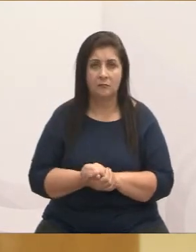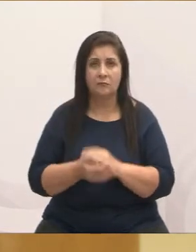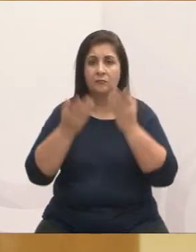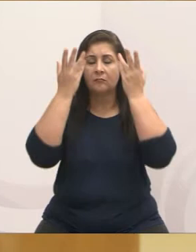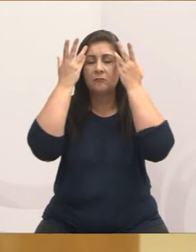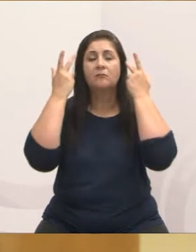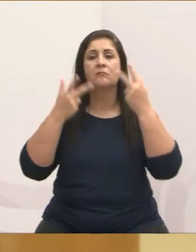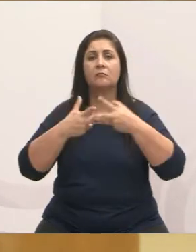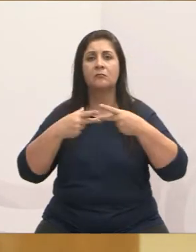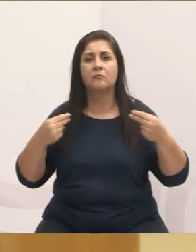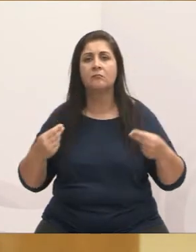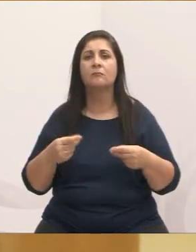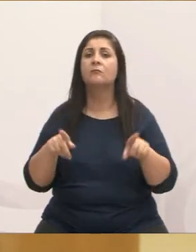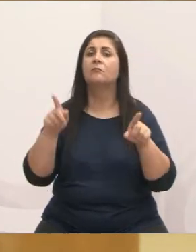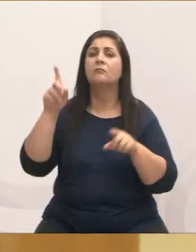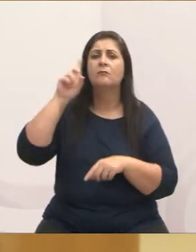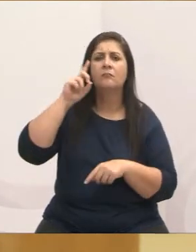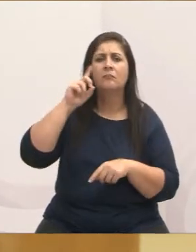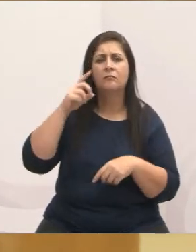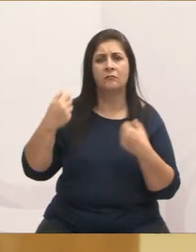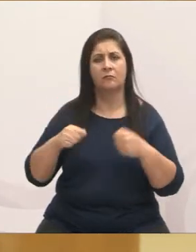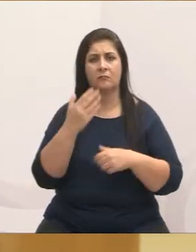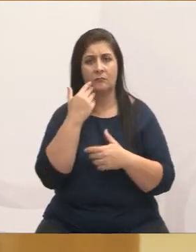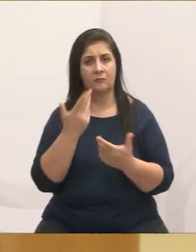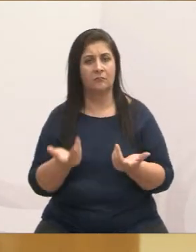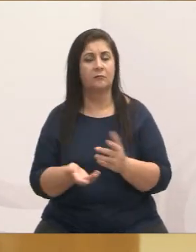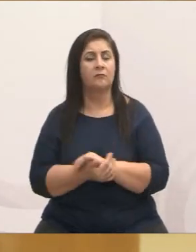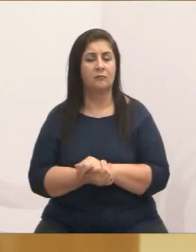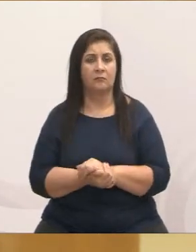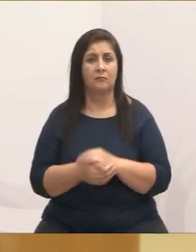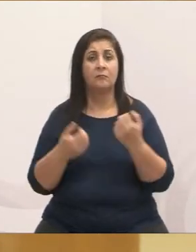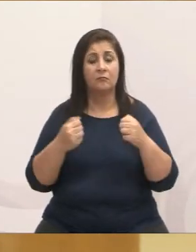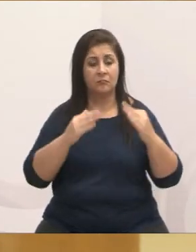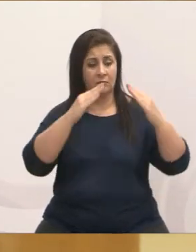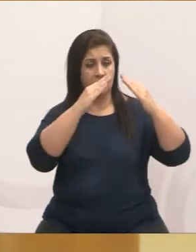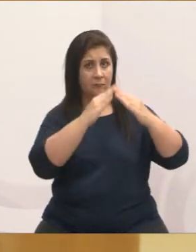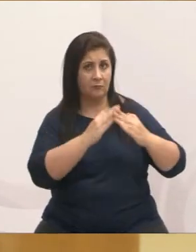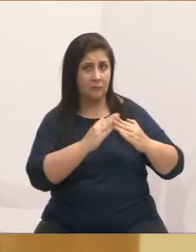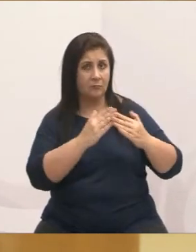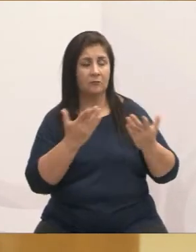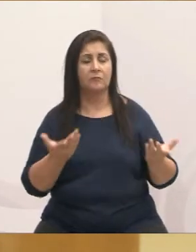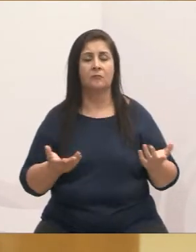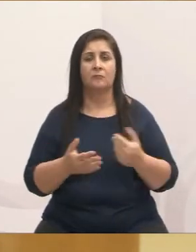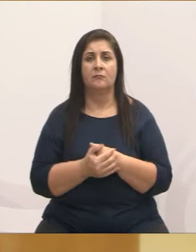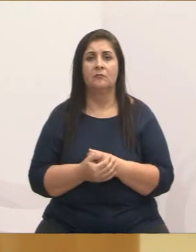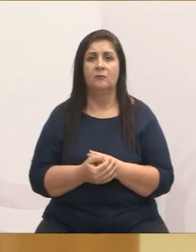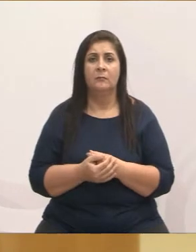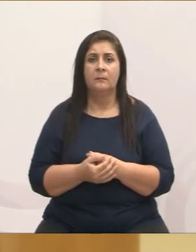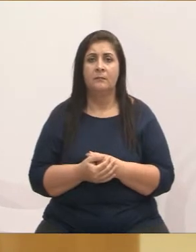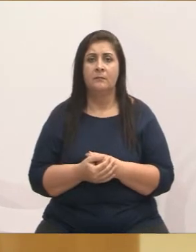todo dia, os animais precisam comer todos os dias, eles têm que ter abrigo. Como é que nós vamos